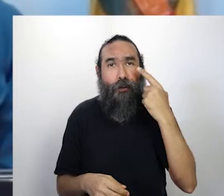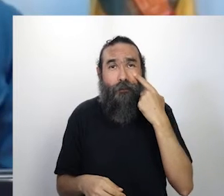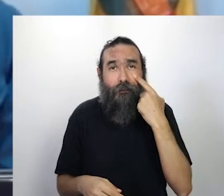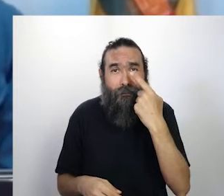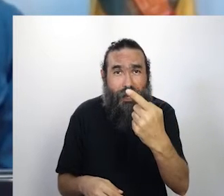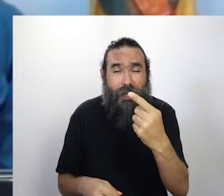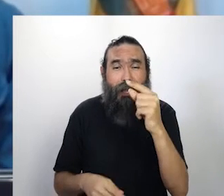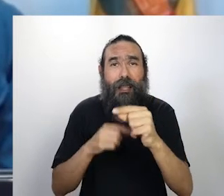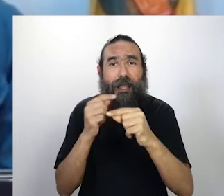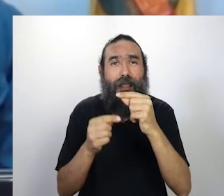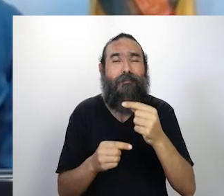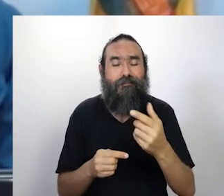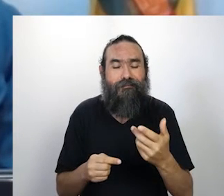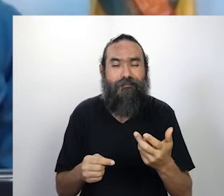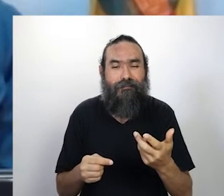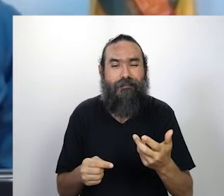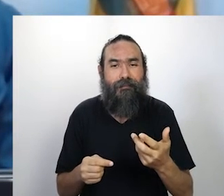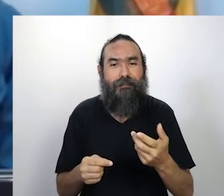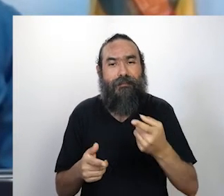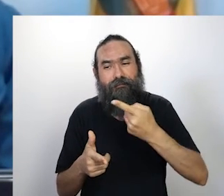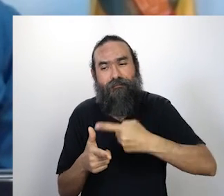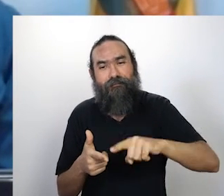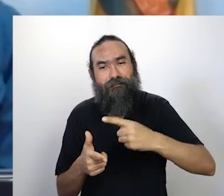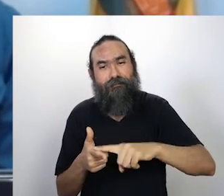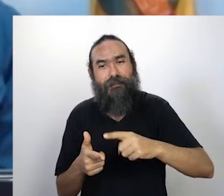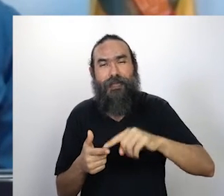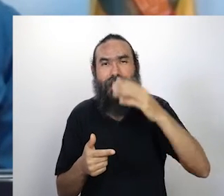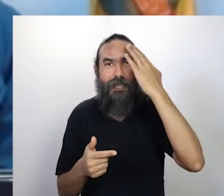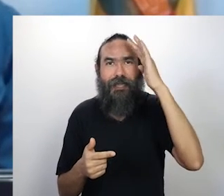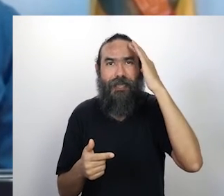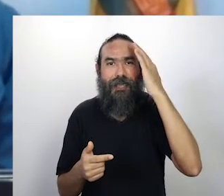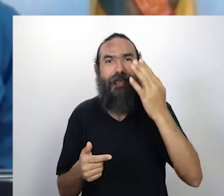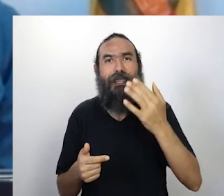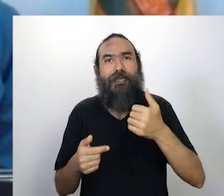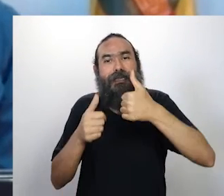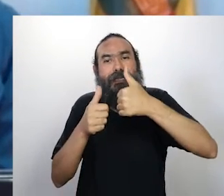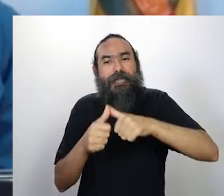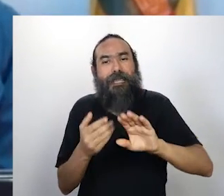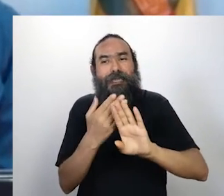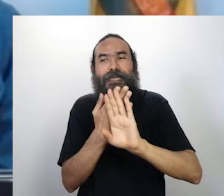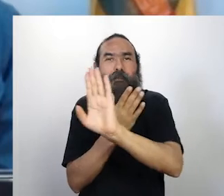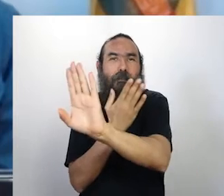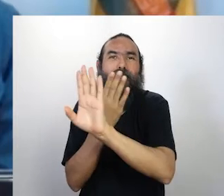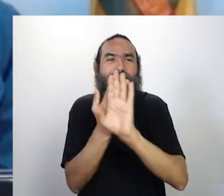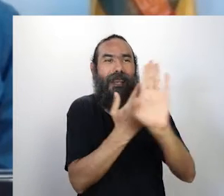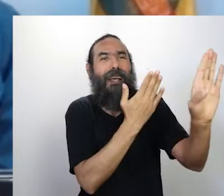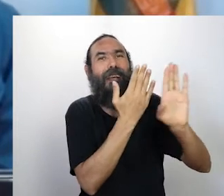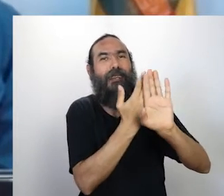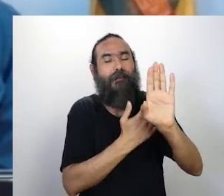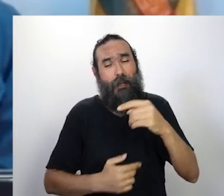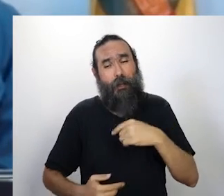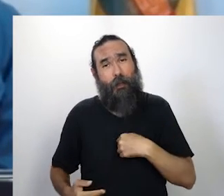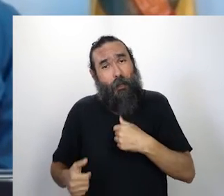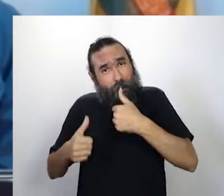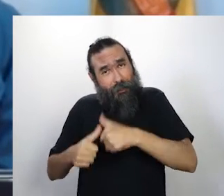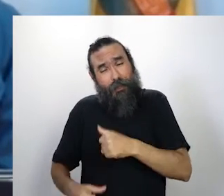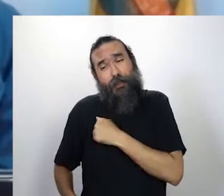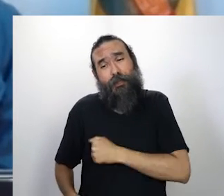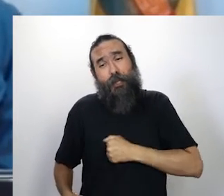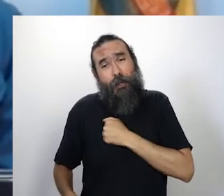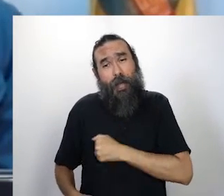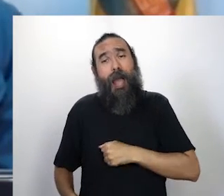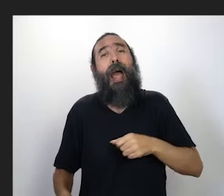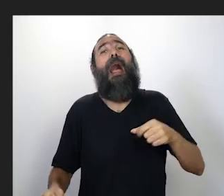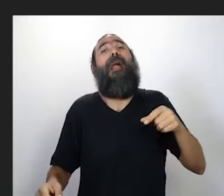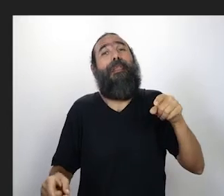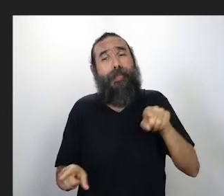o pesar que é, que eu acho que para todo mundo é justamente isso, a gente não está perto de quem a gente gosta, eu estou sentindo falta até de quem eu não gosto,